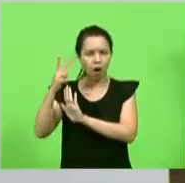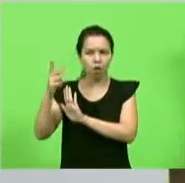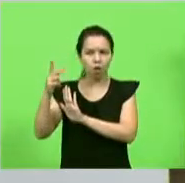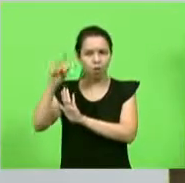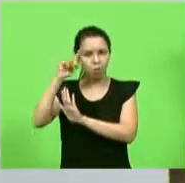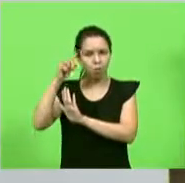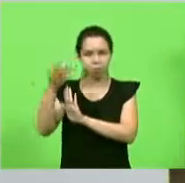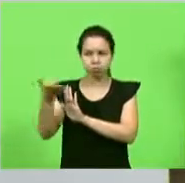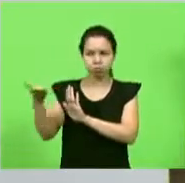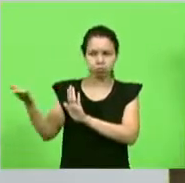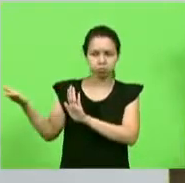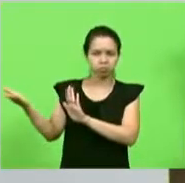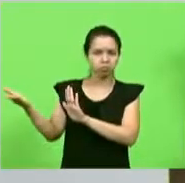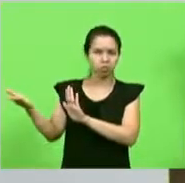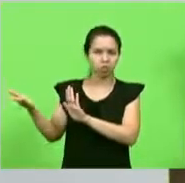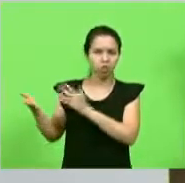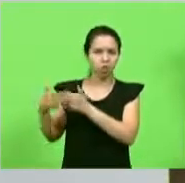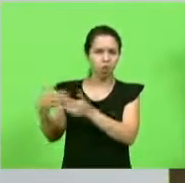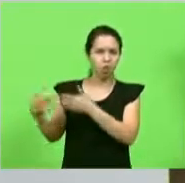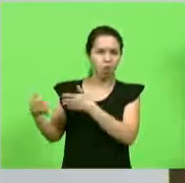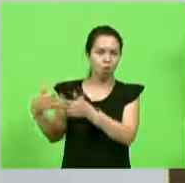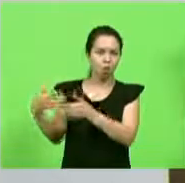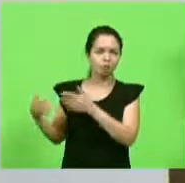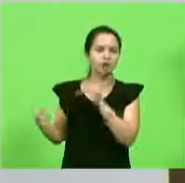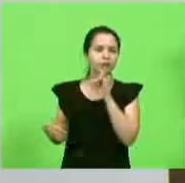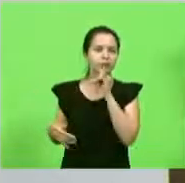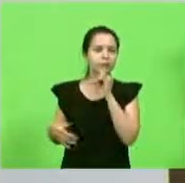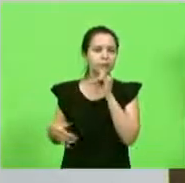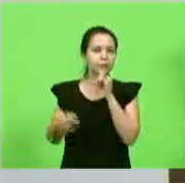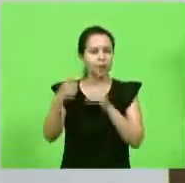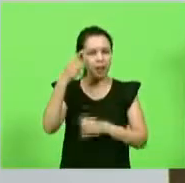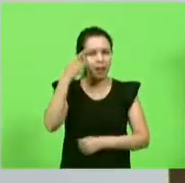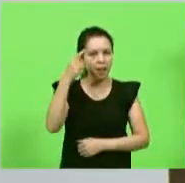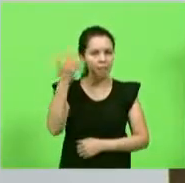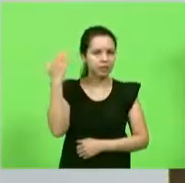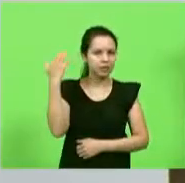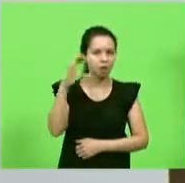Por exemplo, lembram do Collor que foi impeachment?